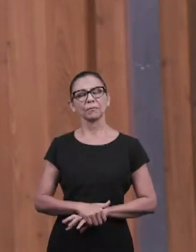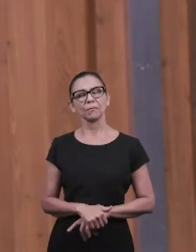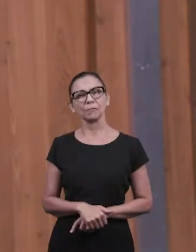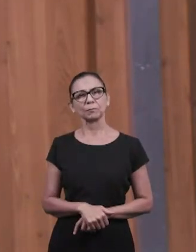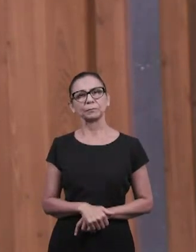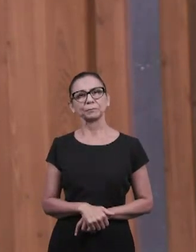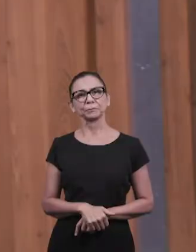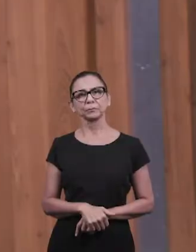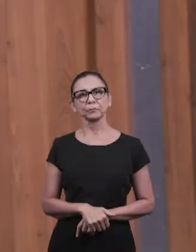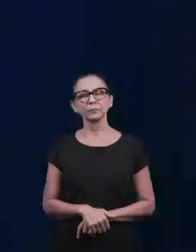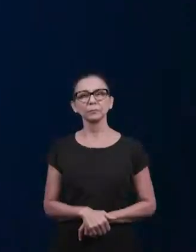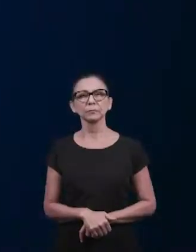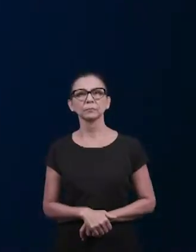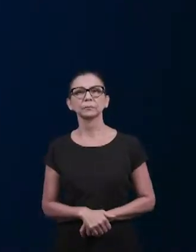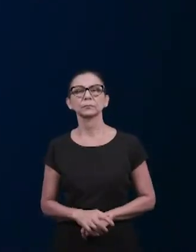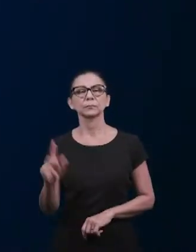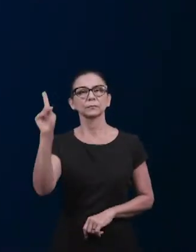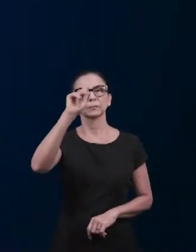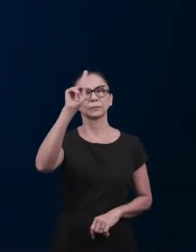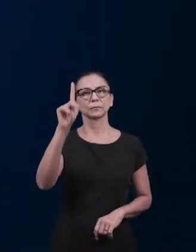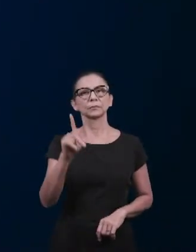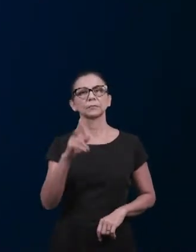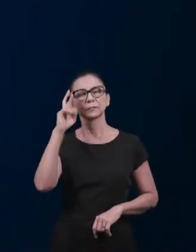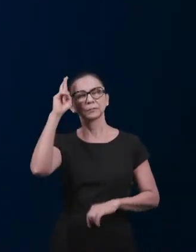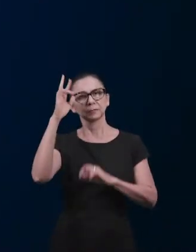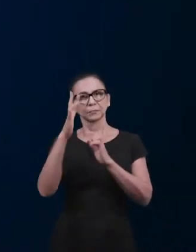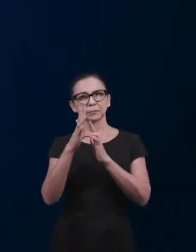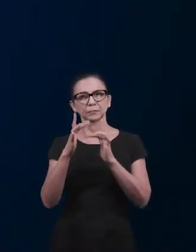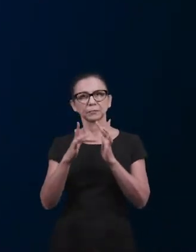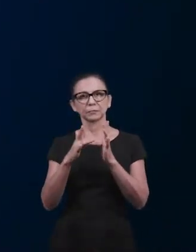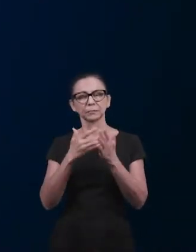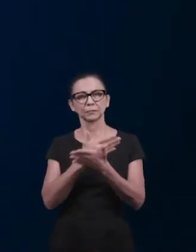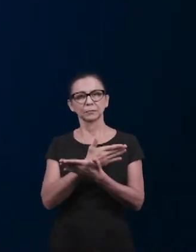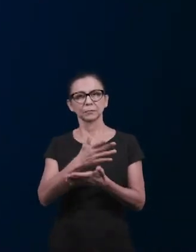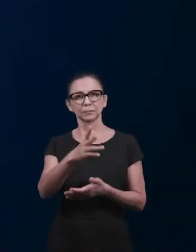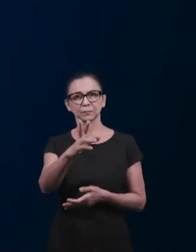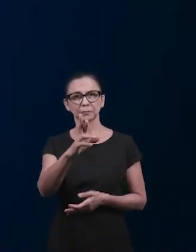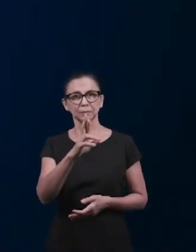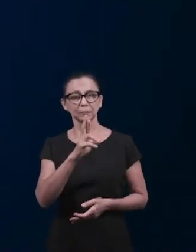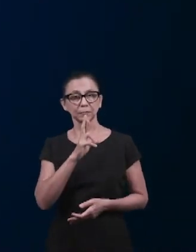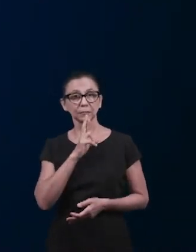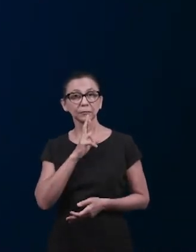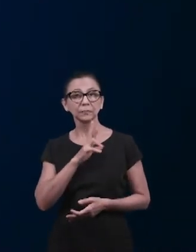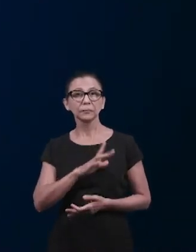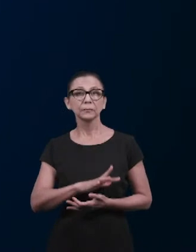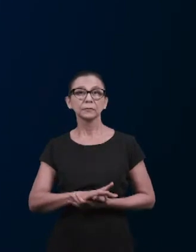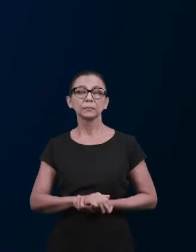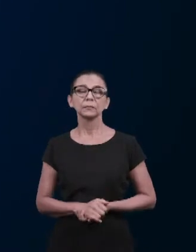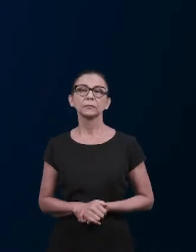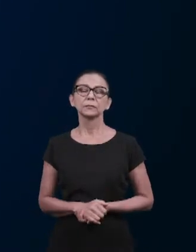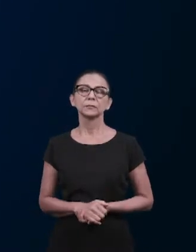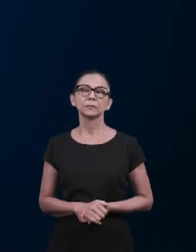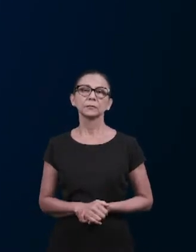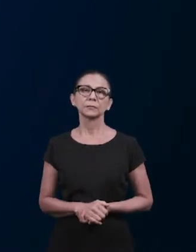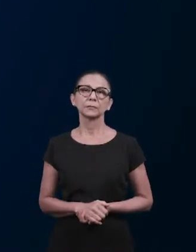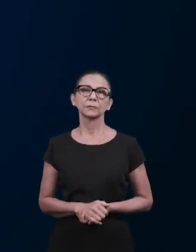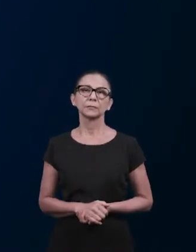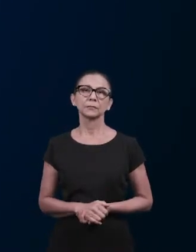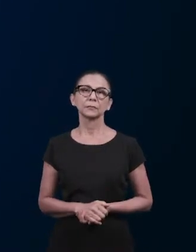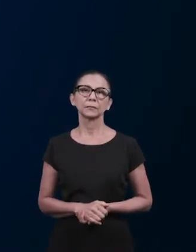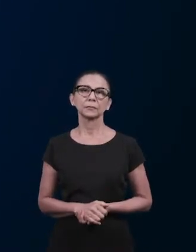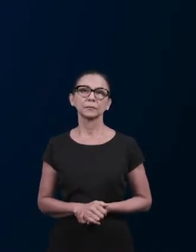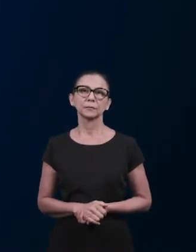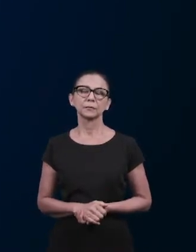a paz do senhor Silvã. A paz do senhor irmãos, a resposta da pergunta número 5, a letra A, é